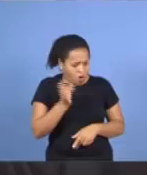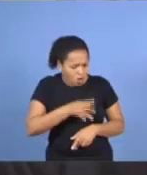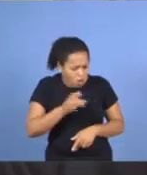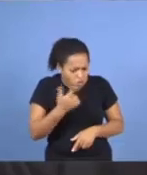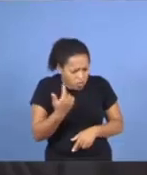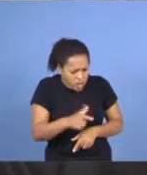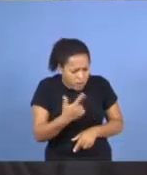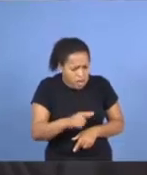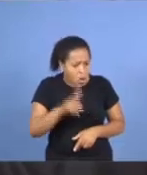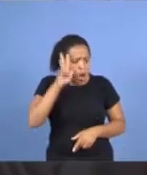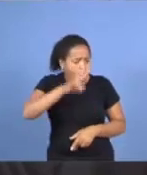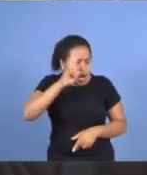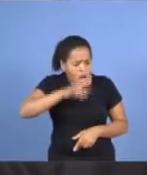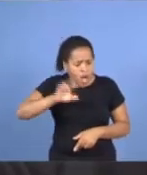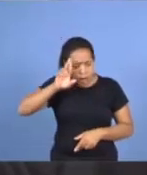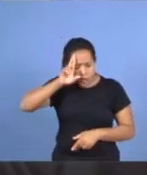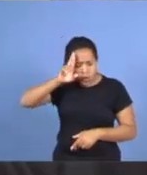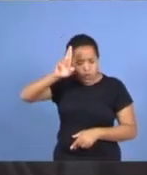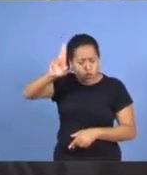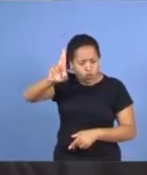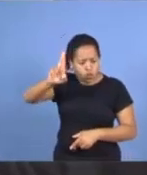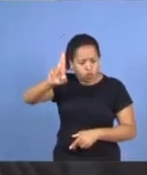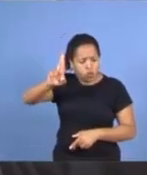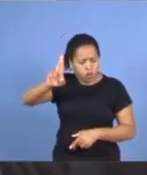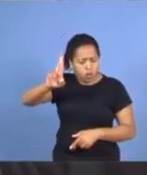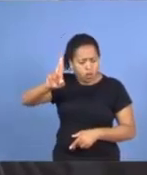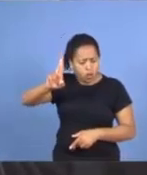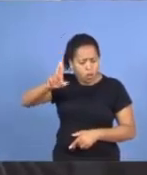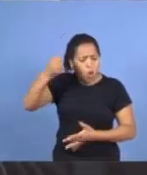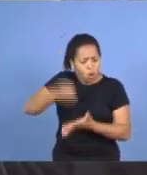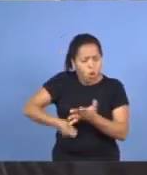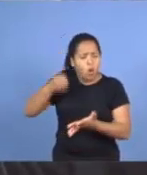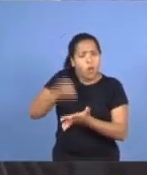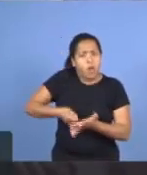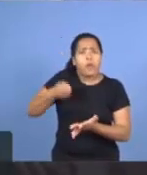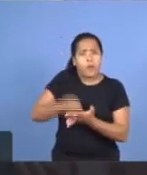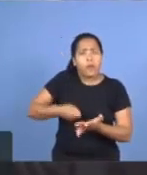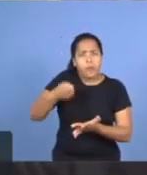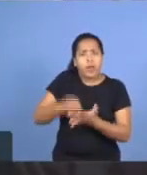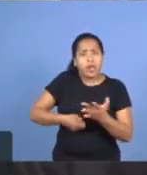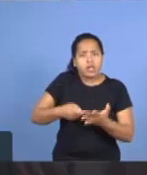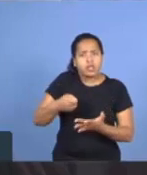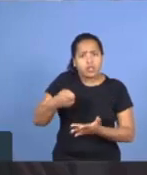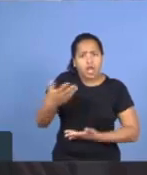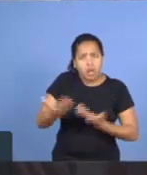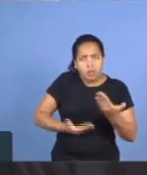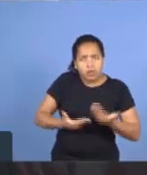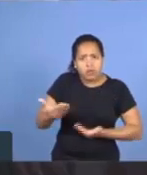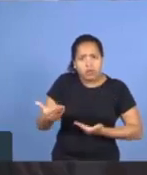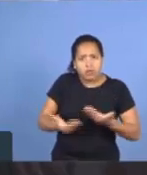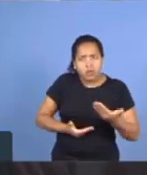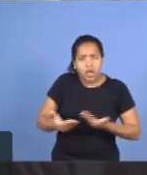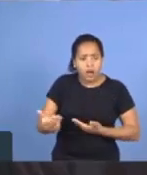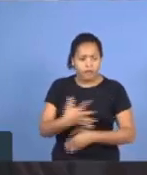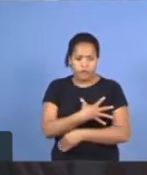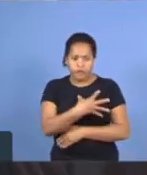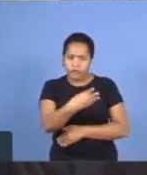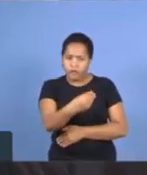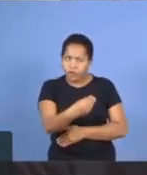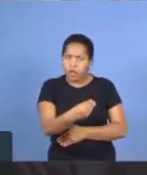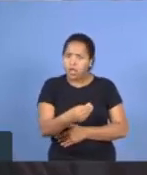lembrai-vos do Senhor, grande e terrível, e pelejai pelos vossos irmãos, pelos vossos filhos,